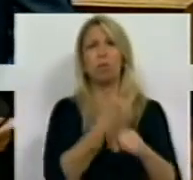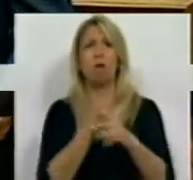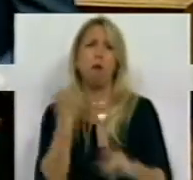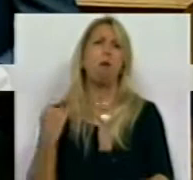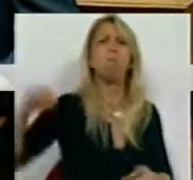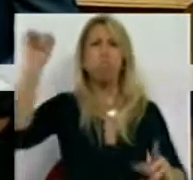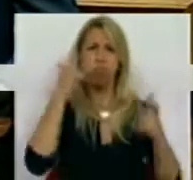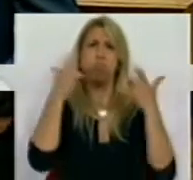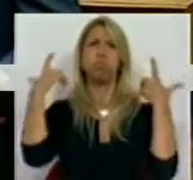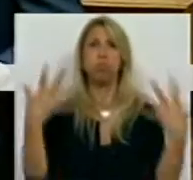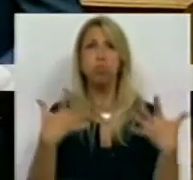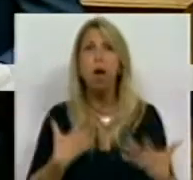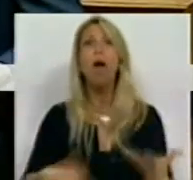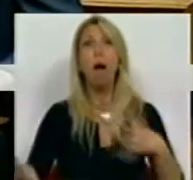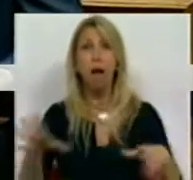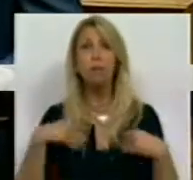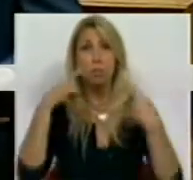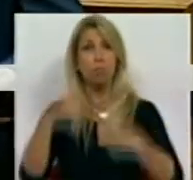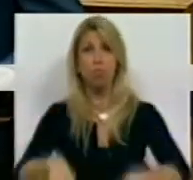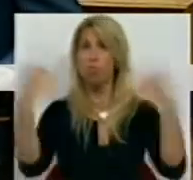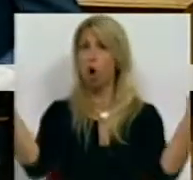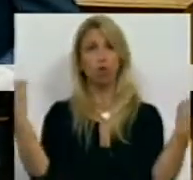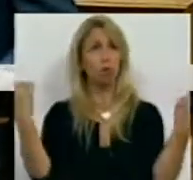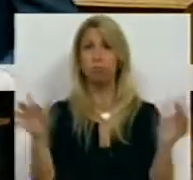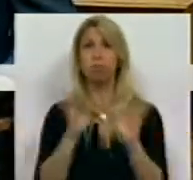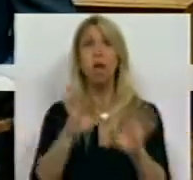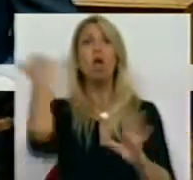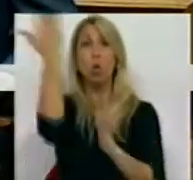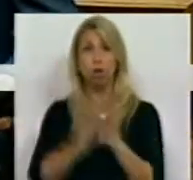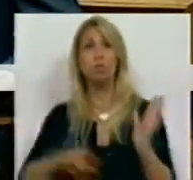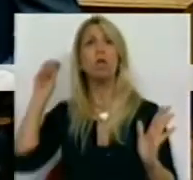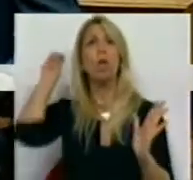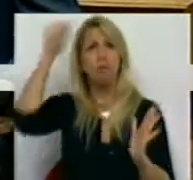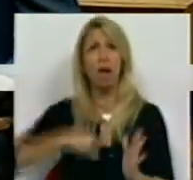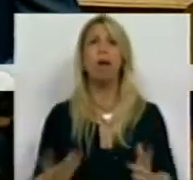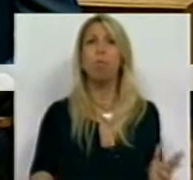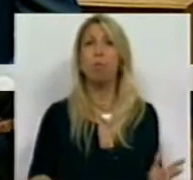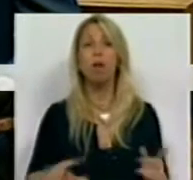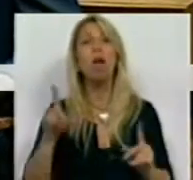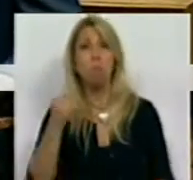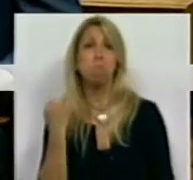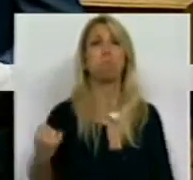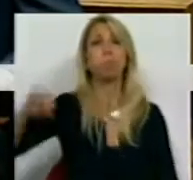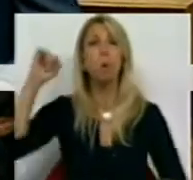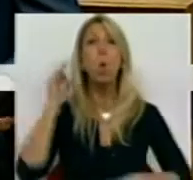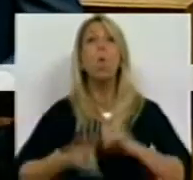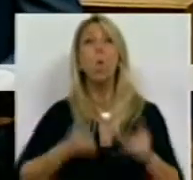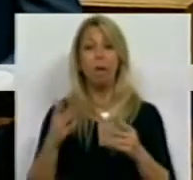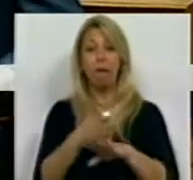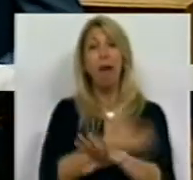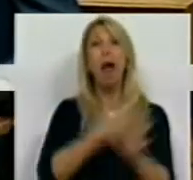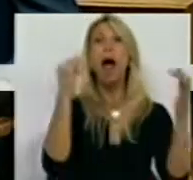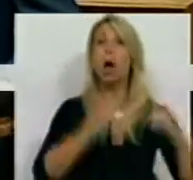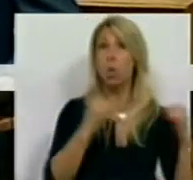consciente e assumida face ao espírito e à letra da Constituição da República, mas também em violação do que foi acordado,